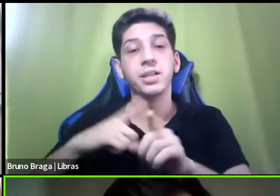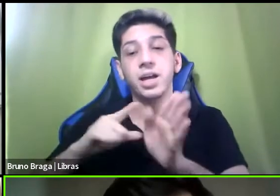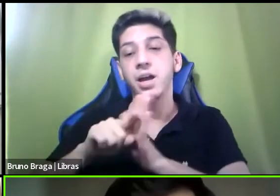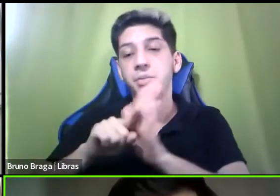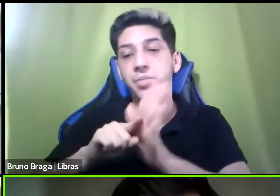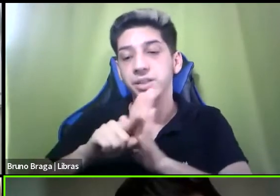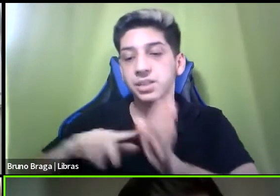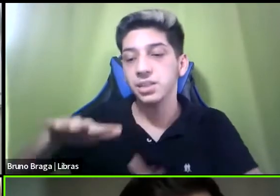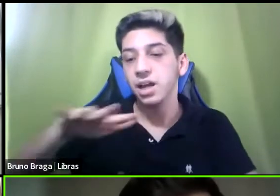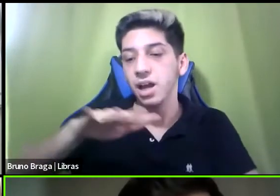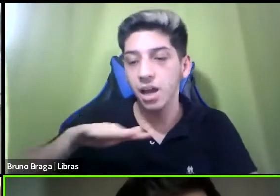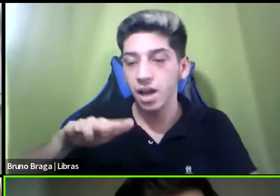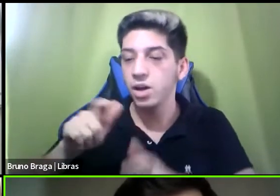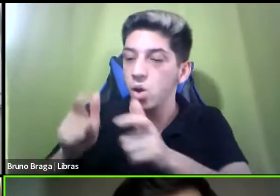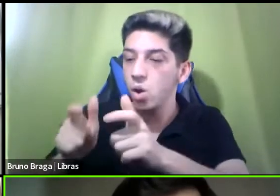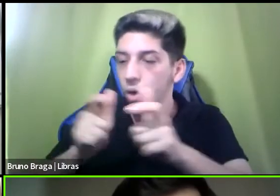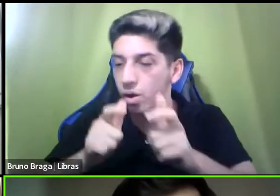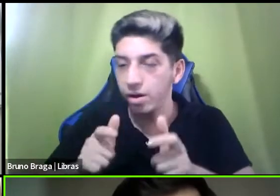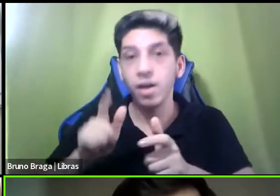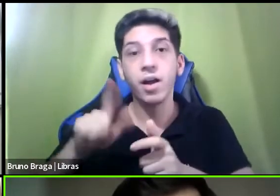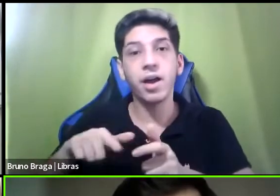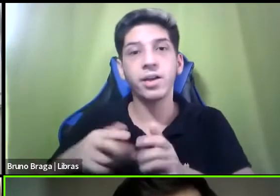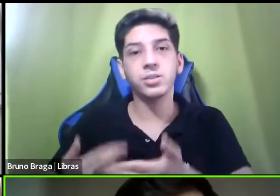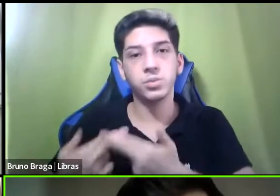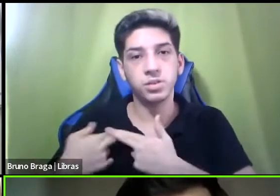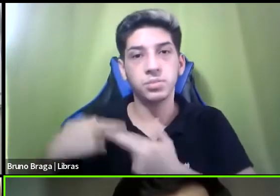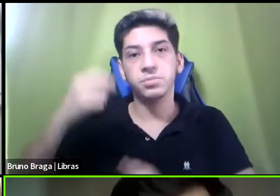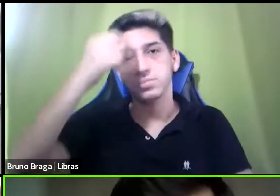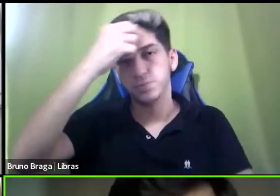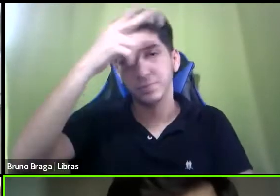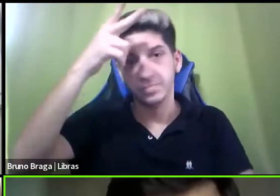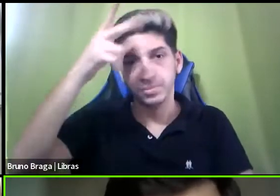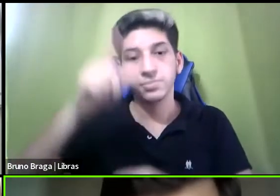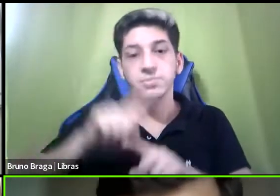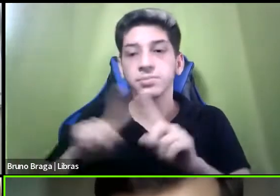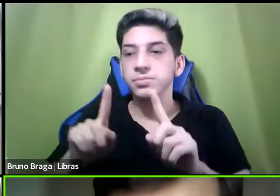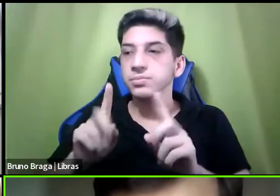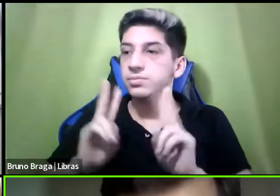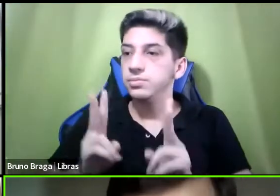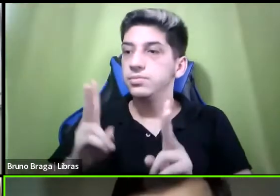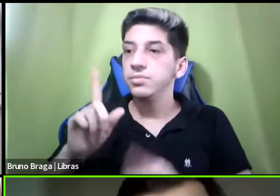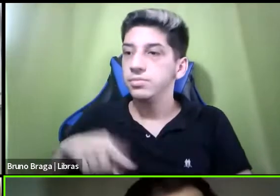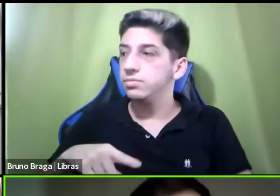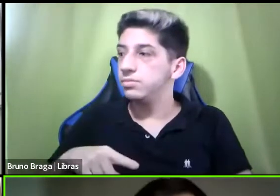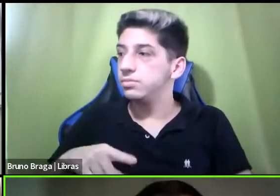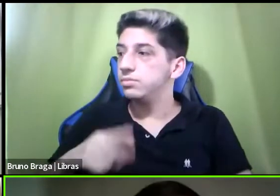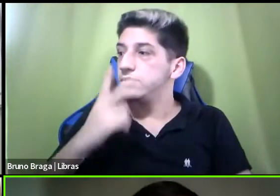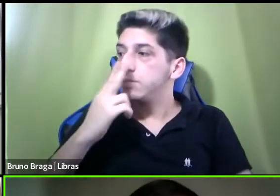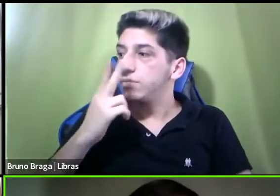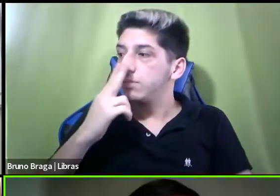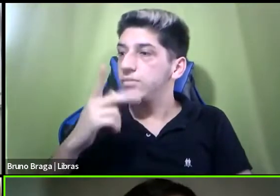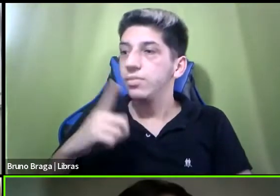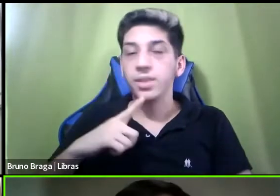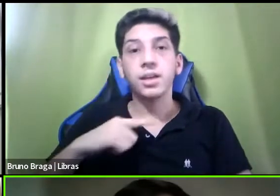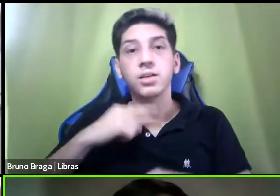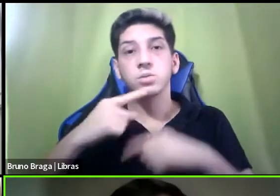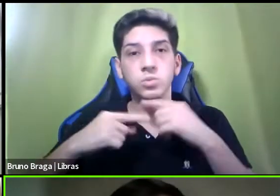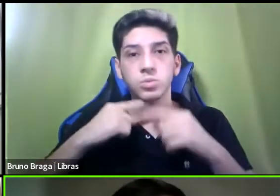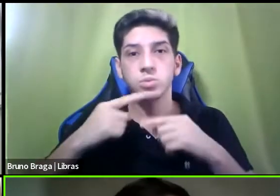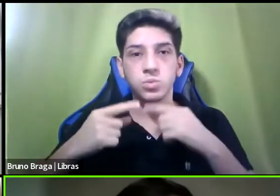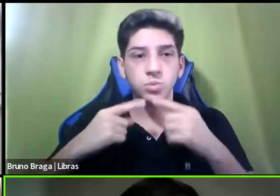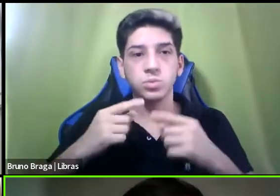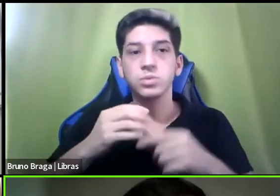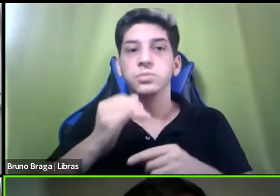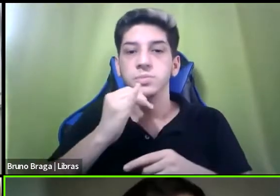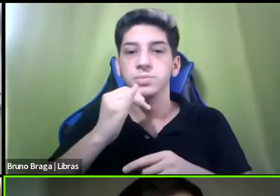realizadas por prefeituras mas que sempre são muito controversas e questionáveis como tem